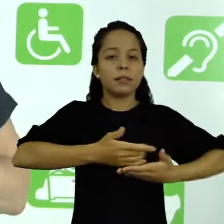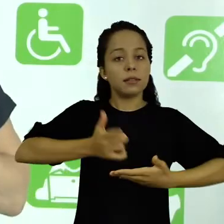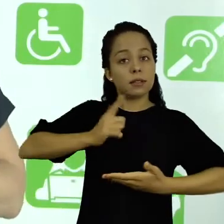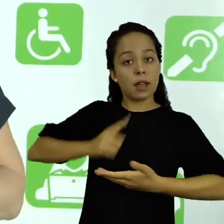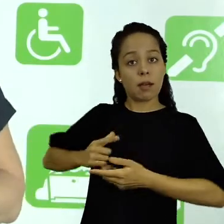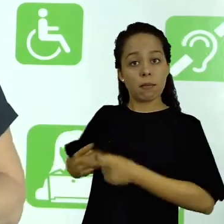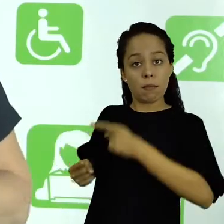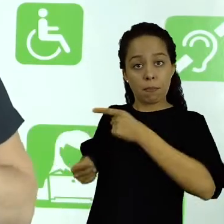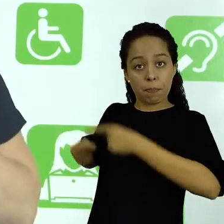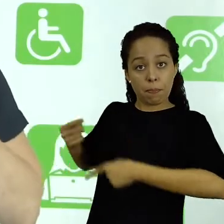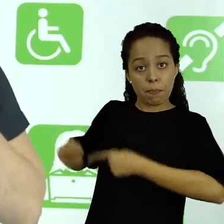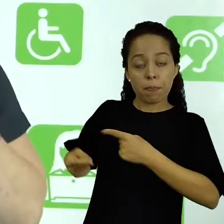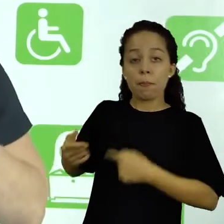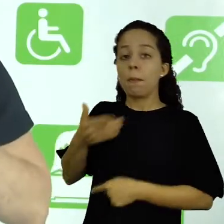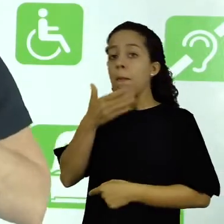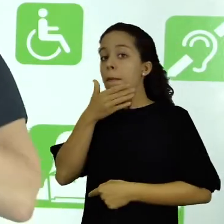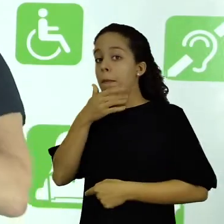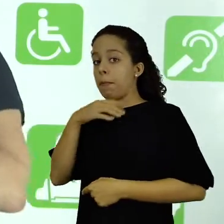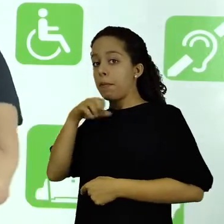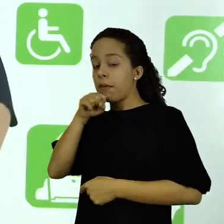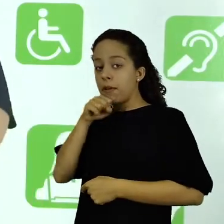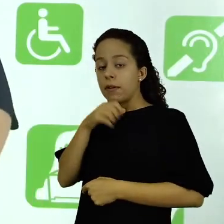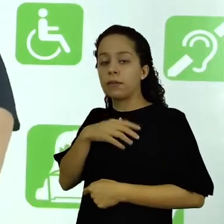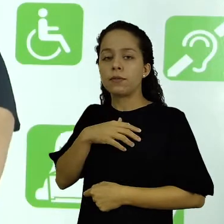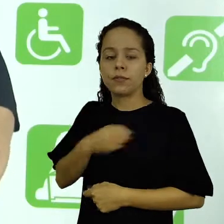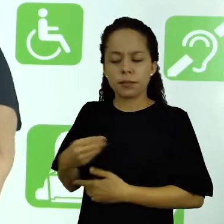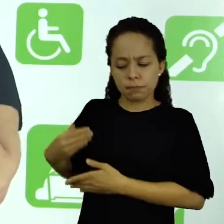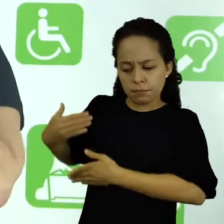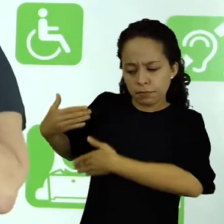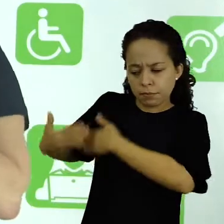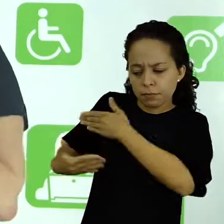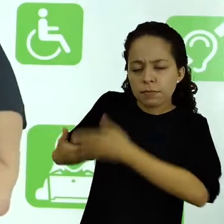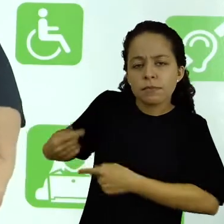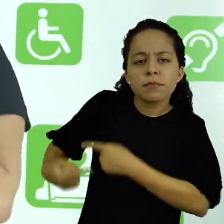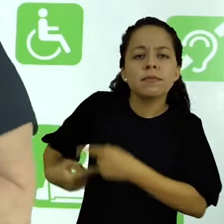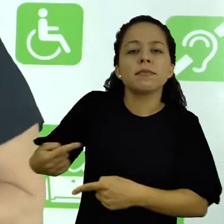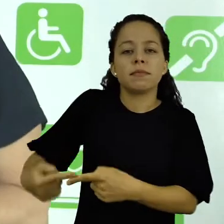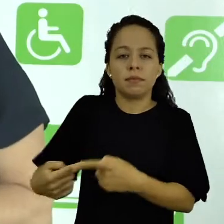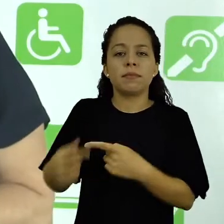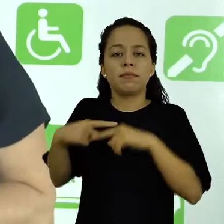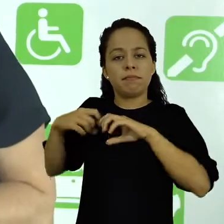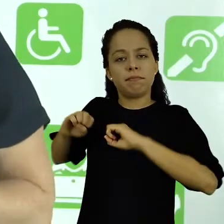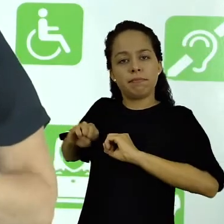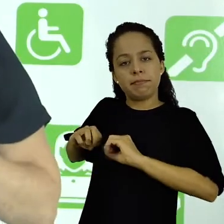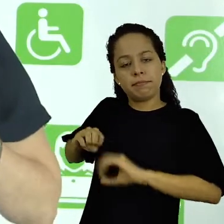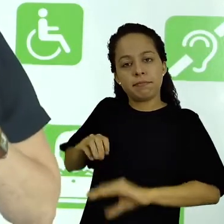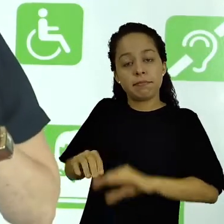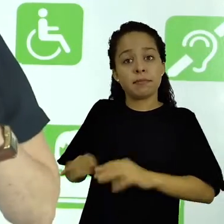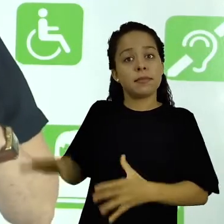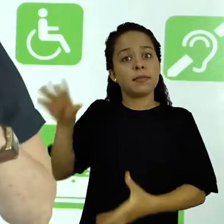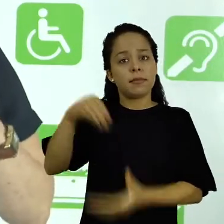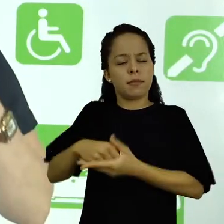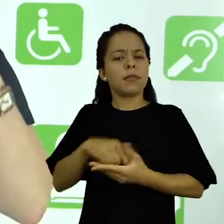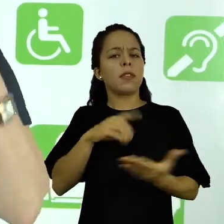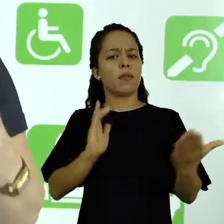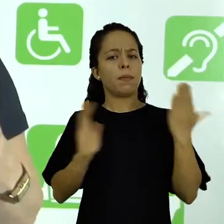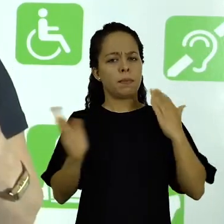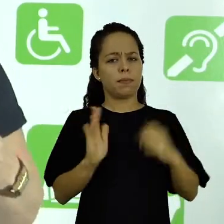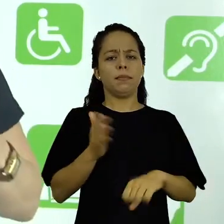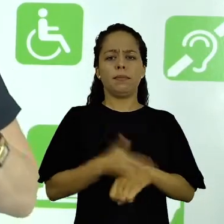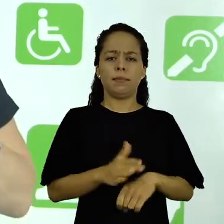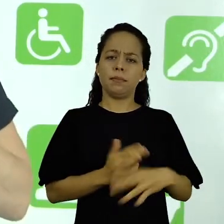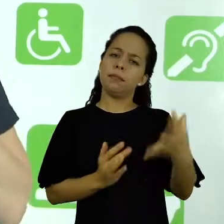essas que são transmitidas de pai para filho ao longo de gerações. Ele é um conhecimento